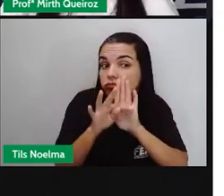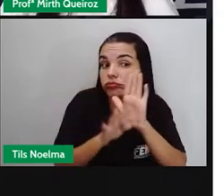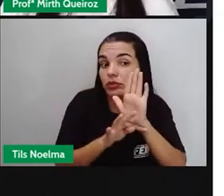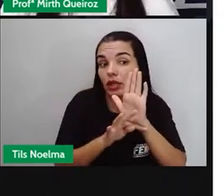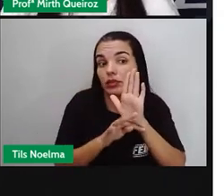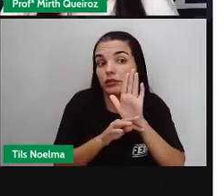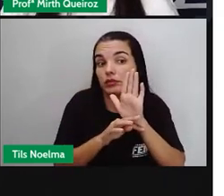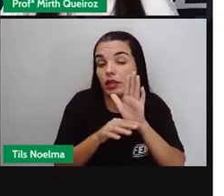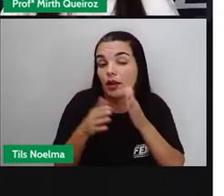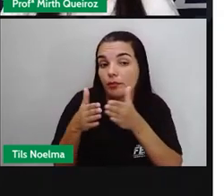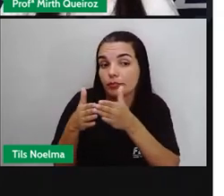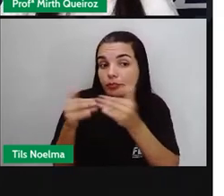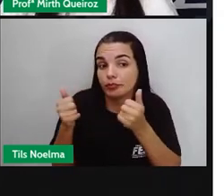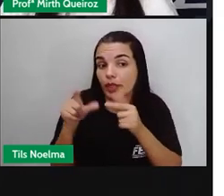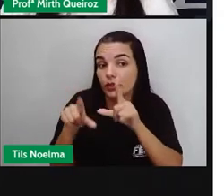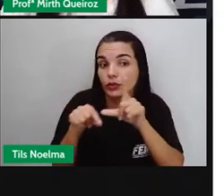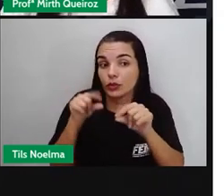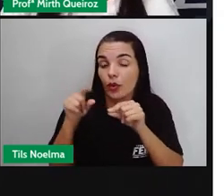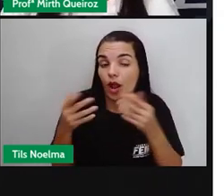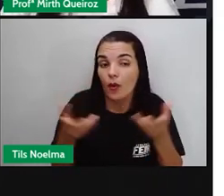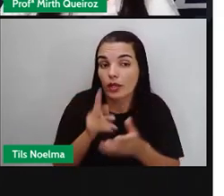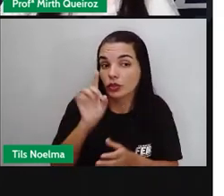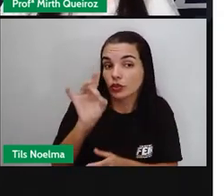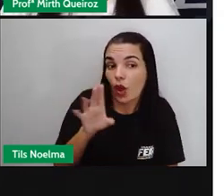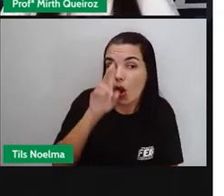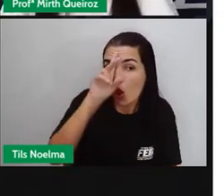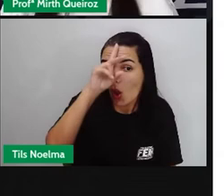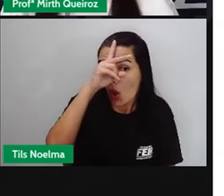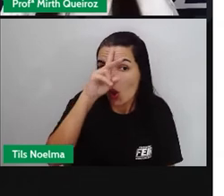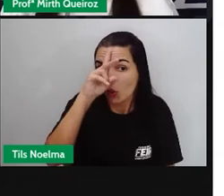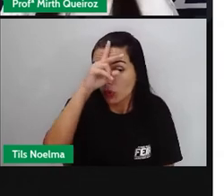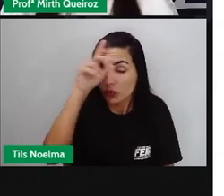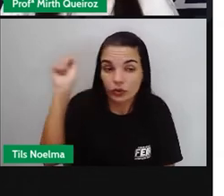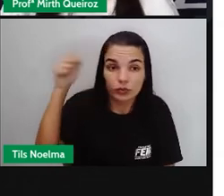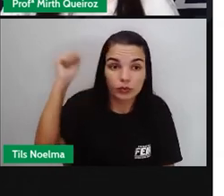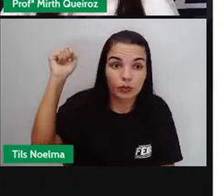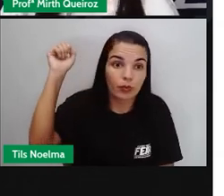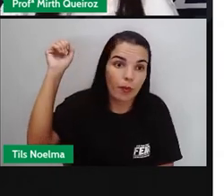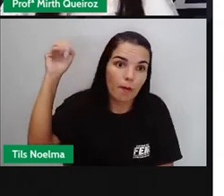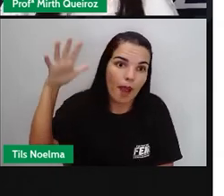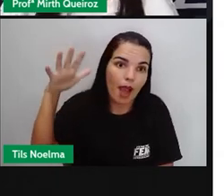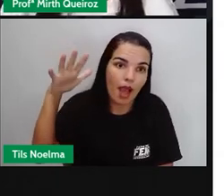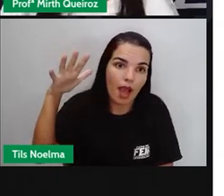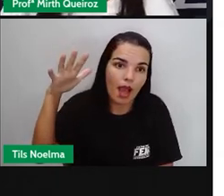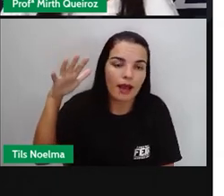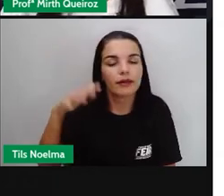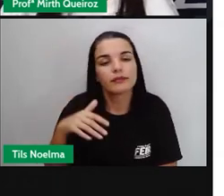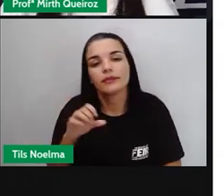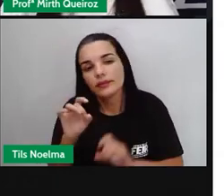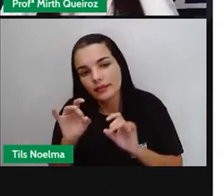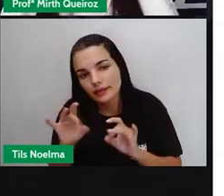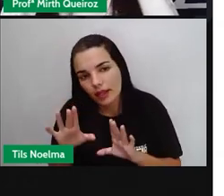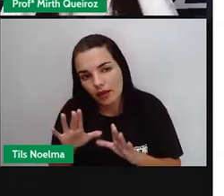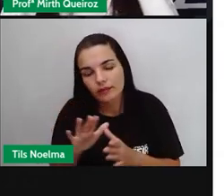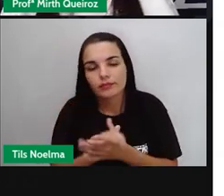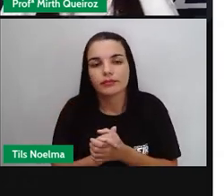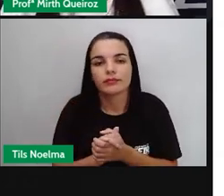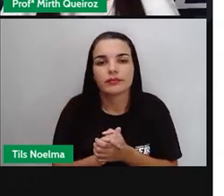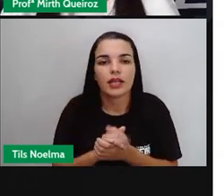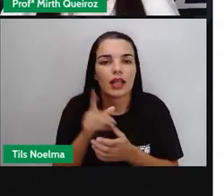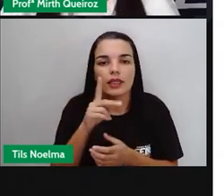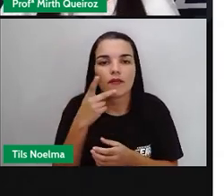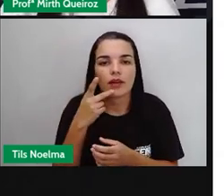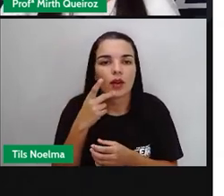aí. Que foi escolhido. A gente está falando de um texto narrativo. Certo? Não estamos falando de texto dissertativo.